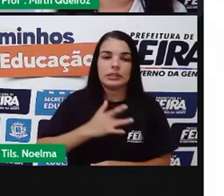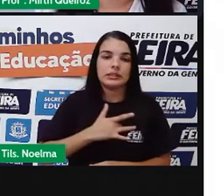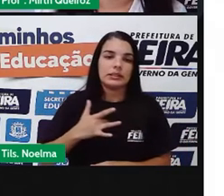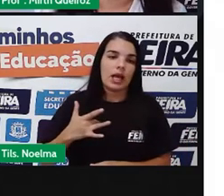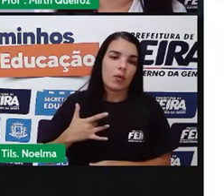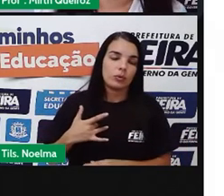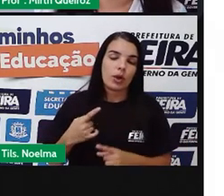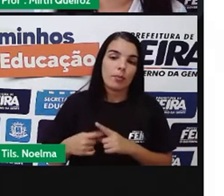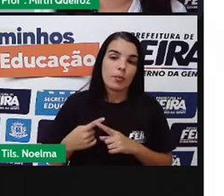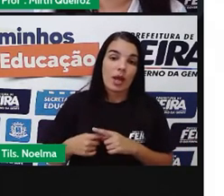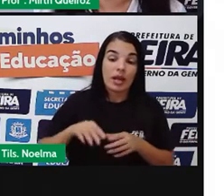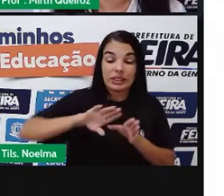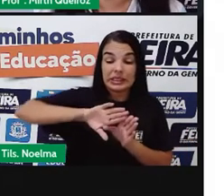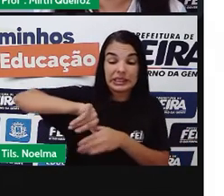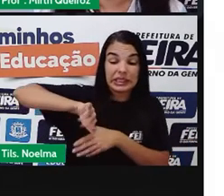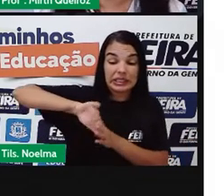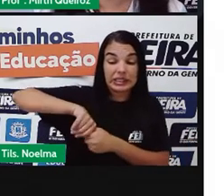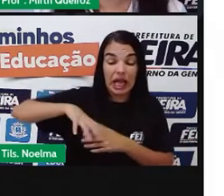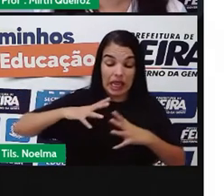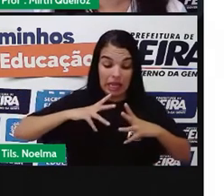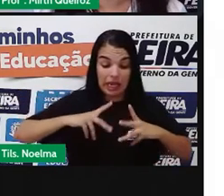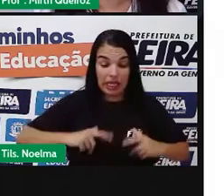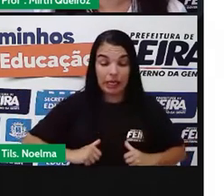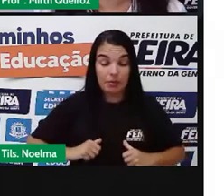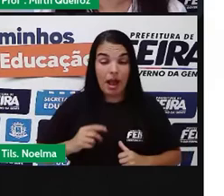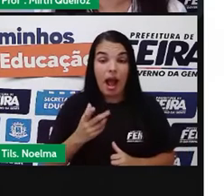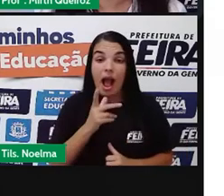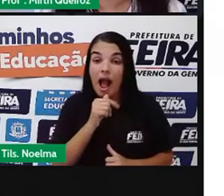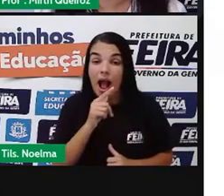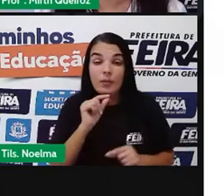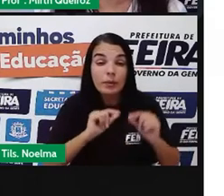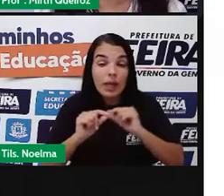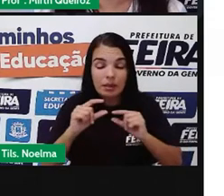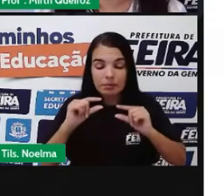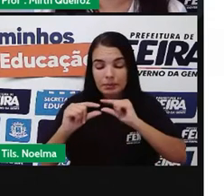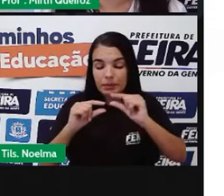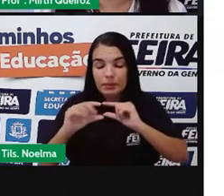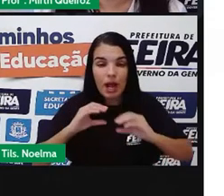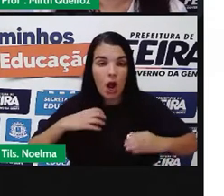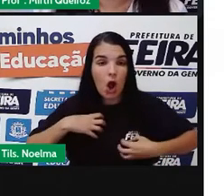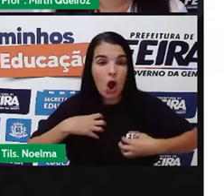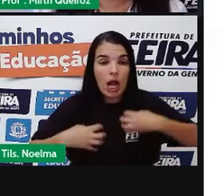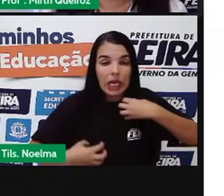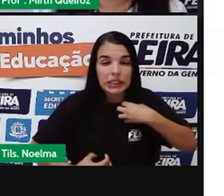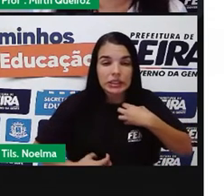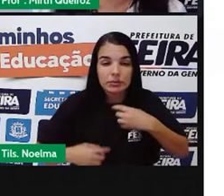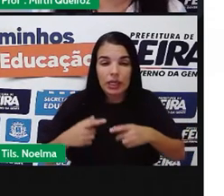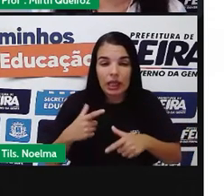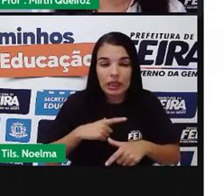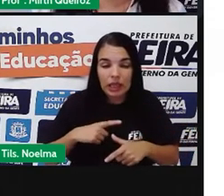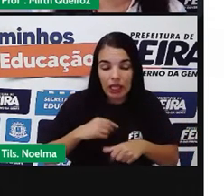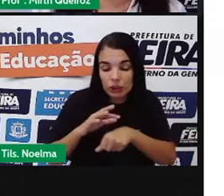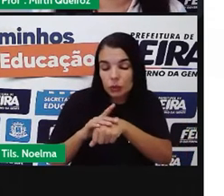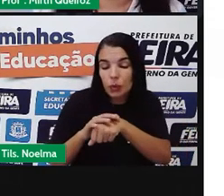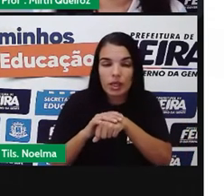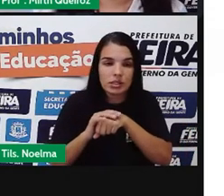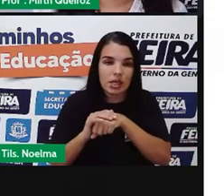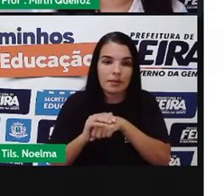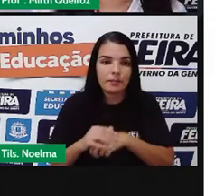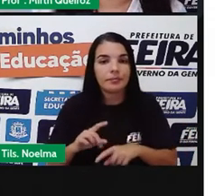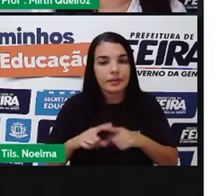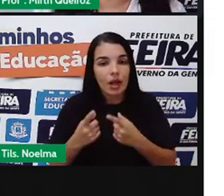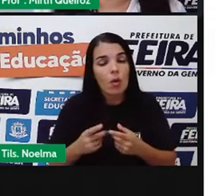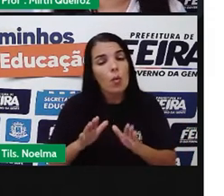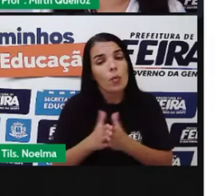serão retirados daquela água, micro-organismos que seriam aí causadores de doença.